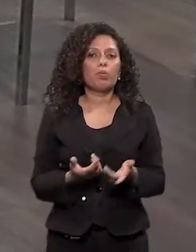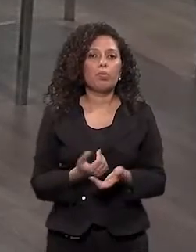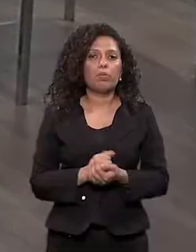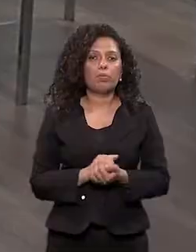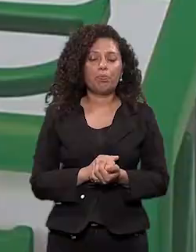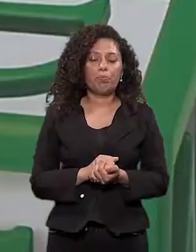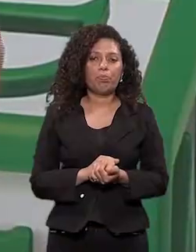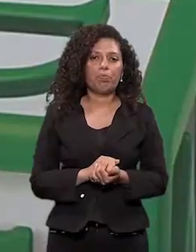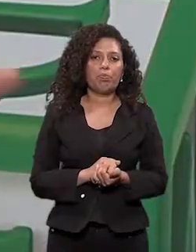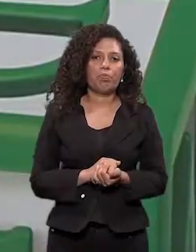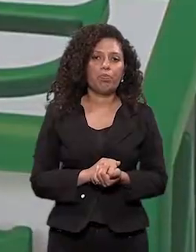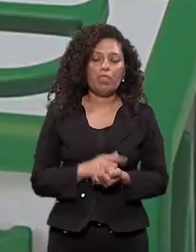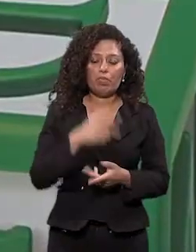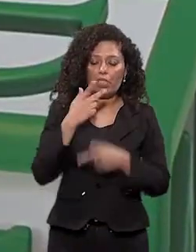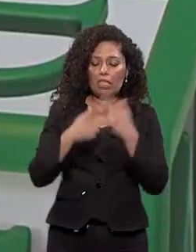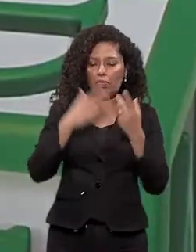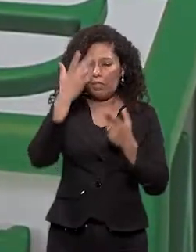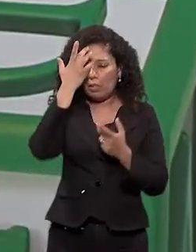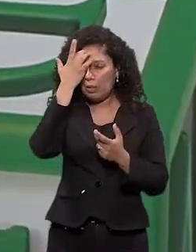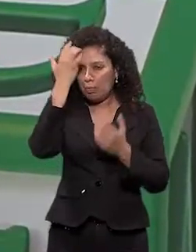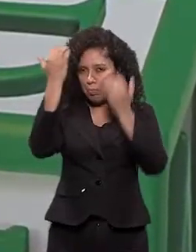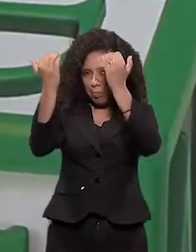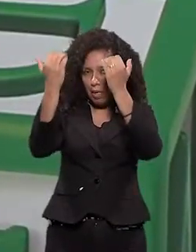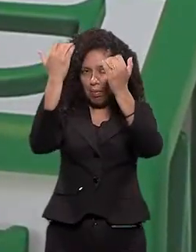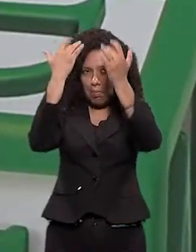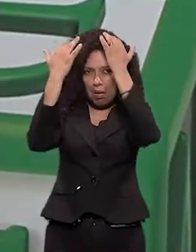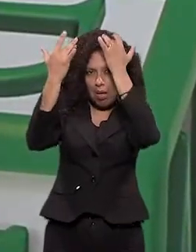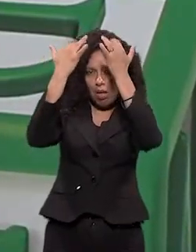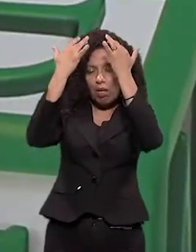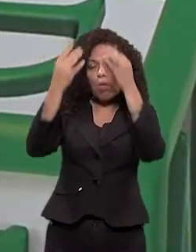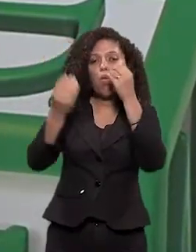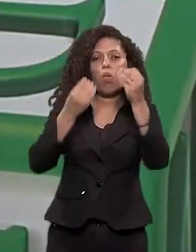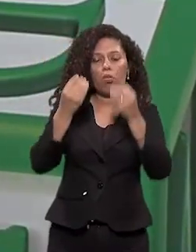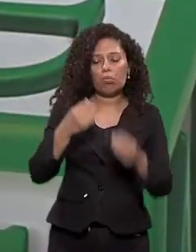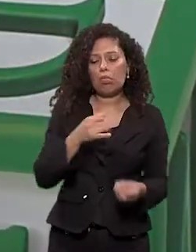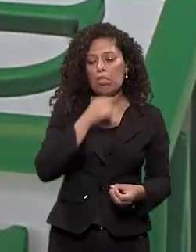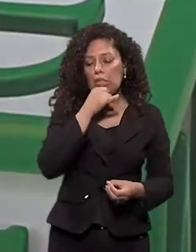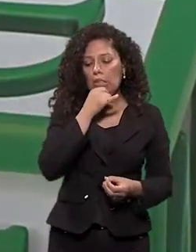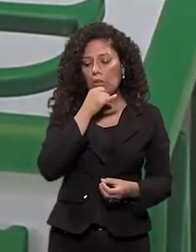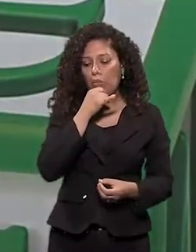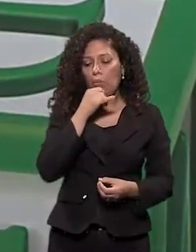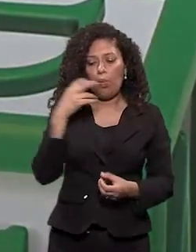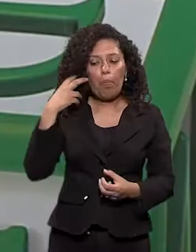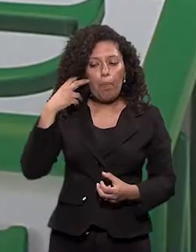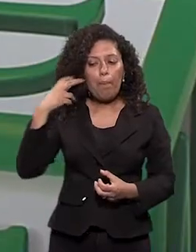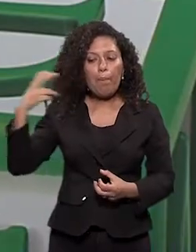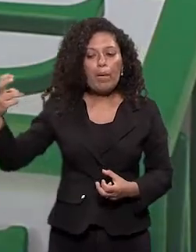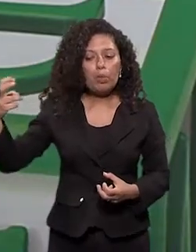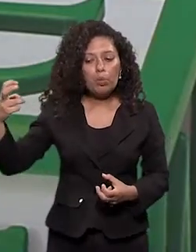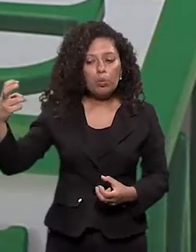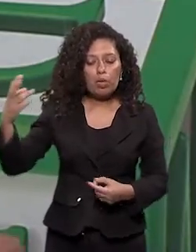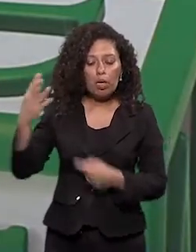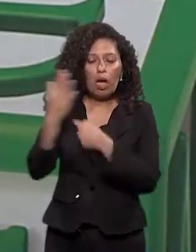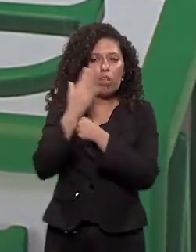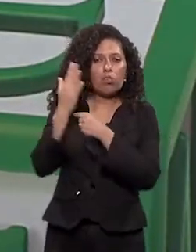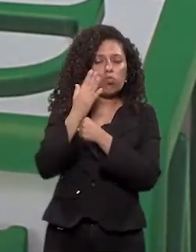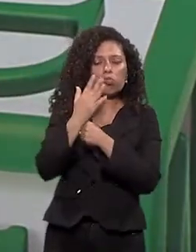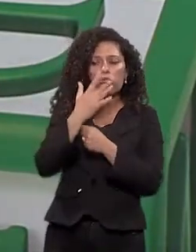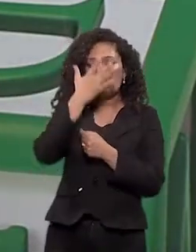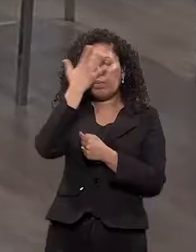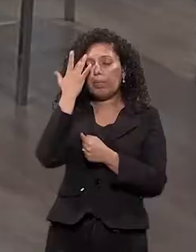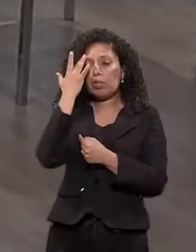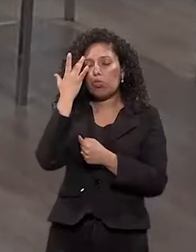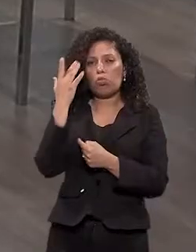comentar sobre a questão, né? Você tá falando do cérebro, essa coisa, Sim. E que a questão do som é um estímulo, que a gente tem um dos estímulos, né? Assim como a